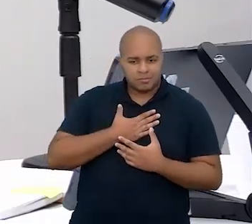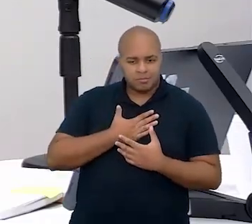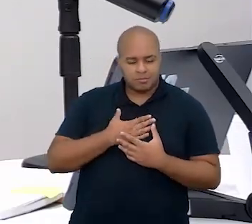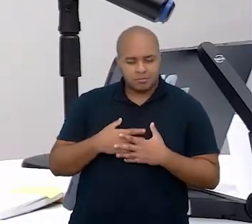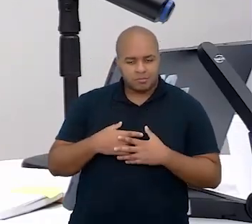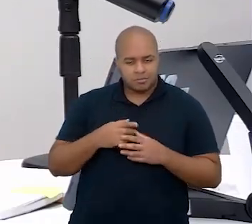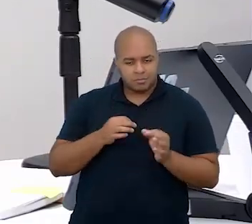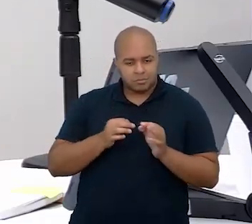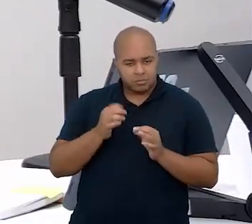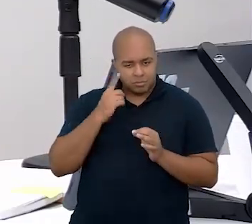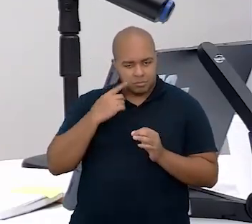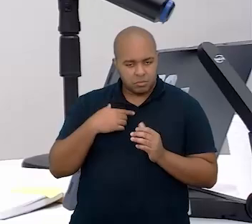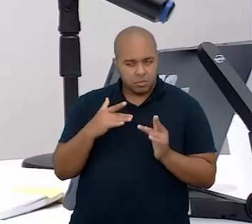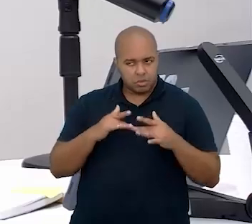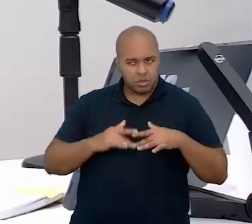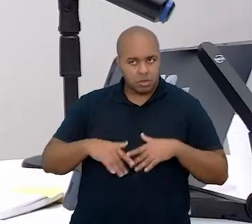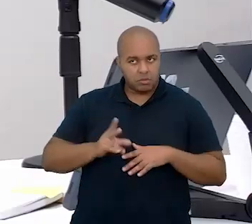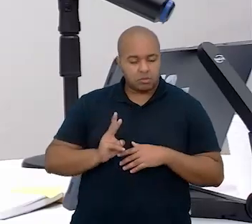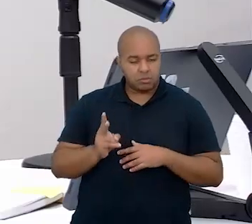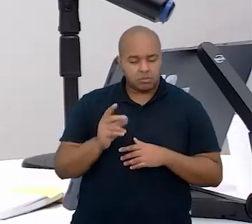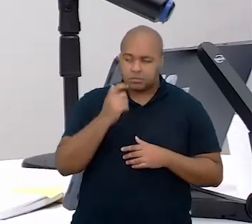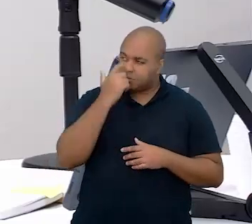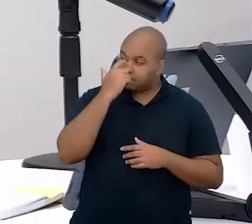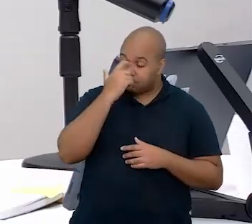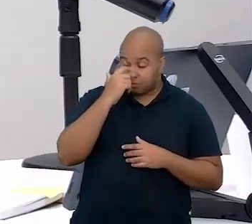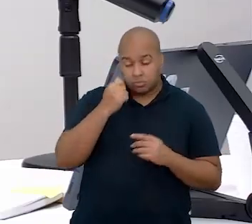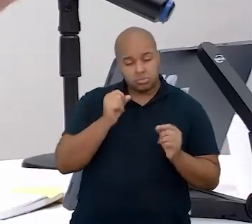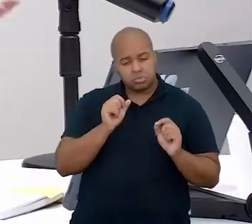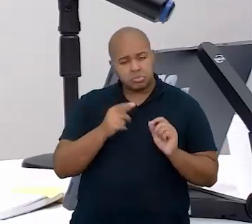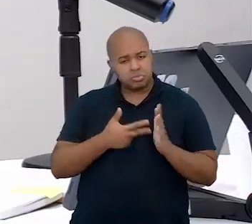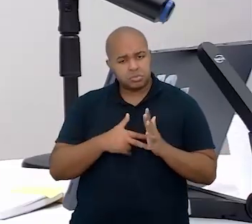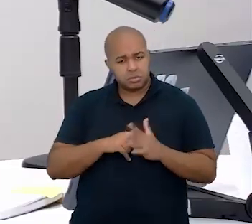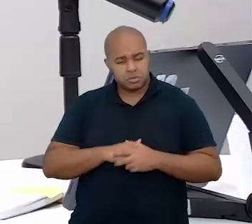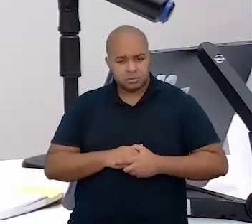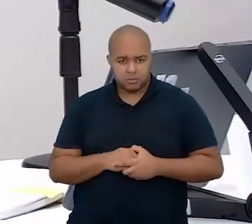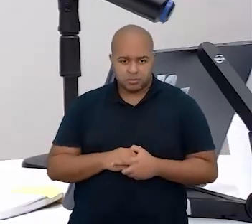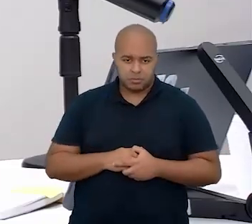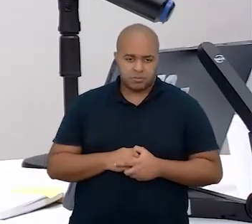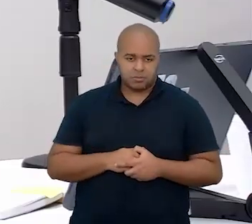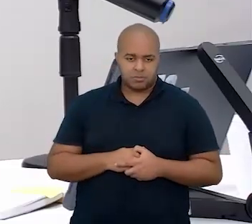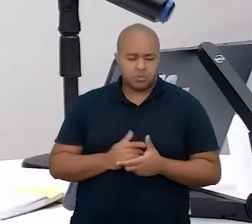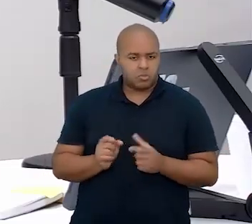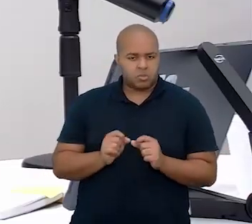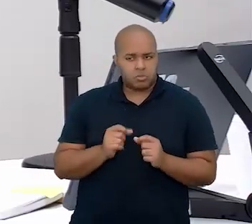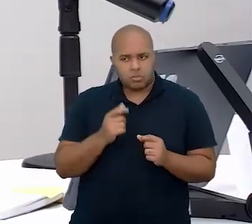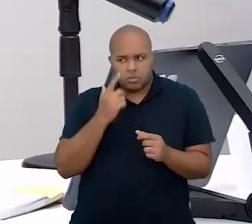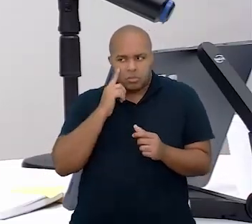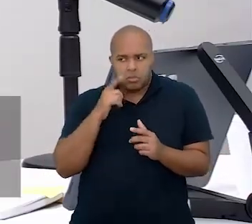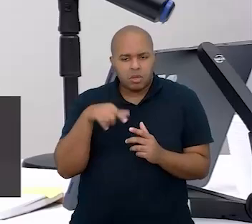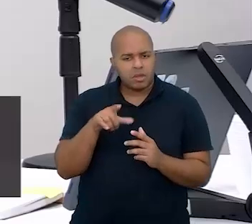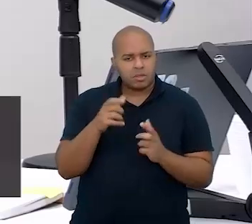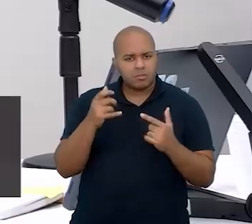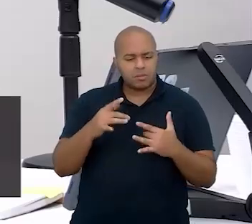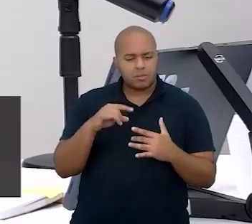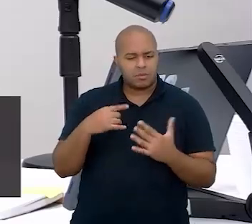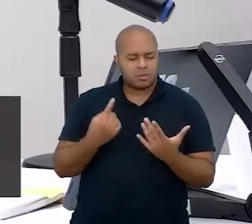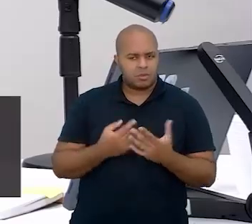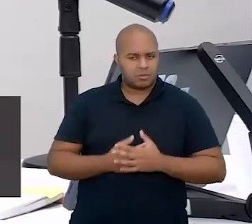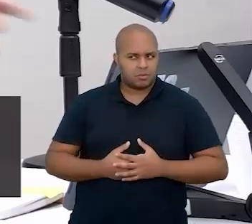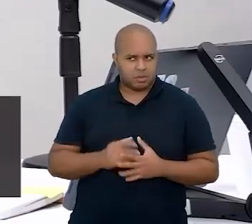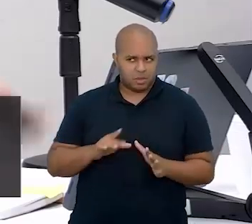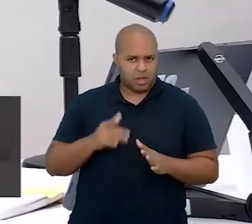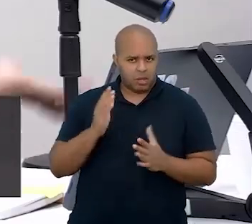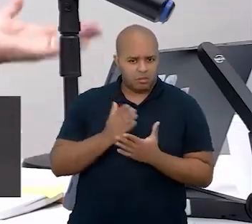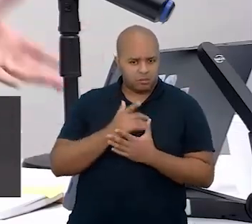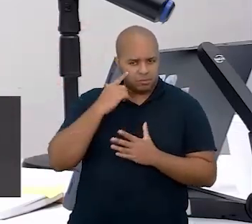dramático contato com a eternidade. Do que será que ela fala, né? O que ela conta para a gente? Será